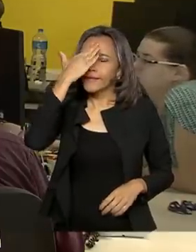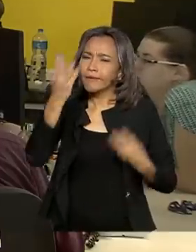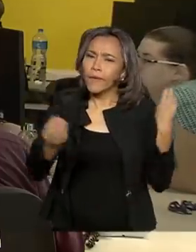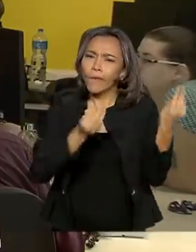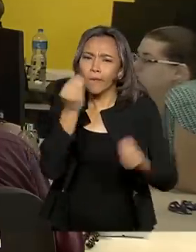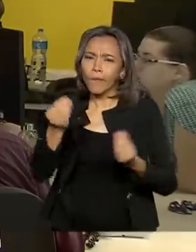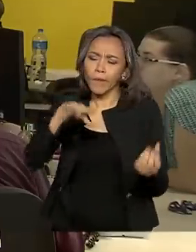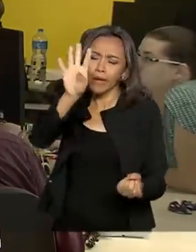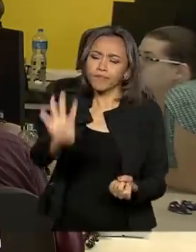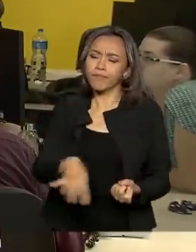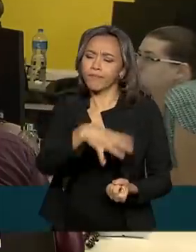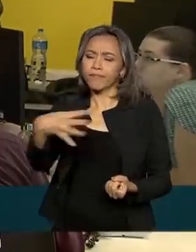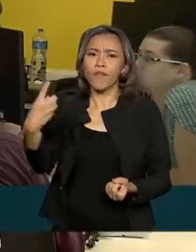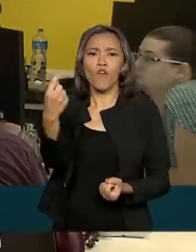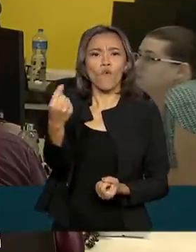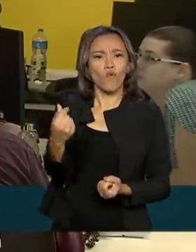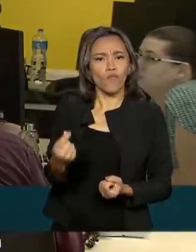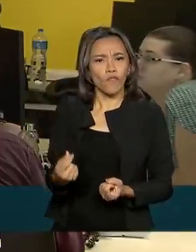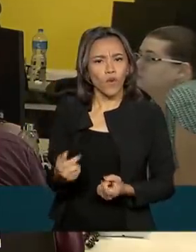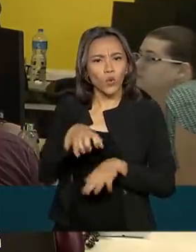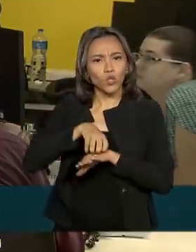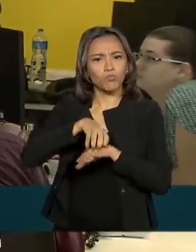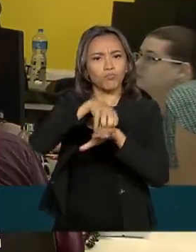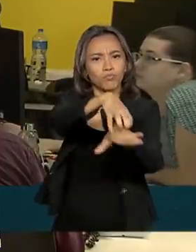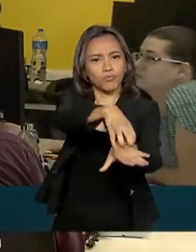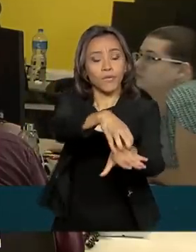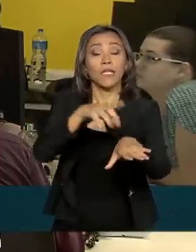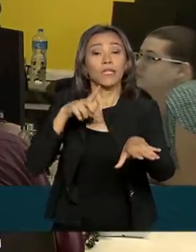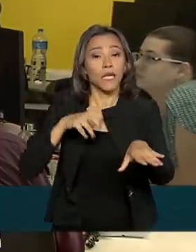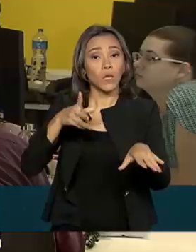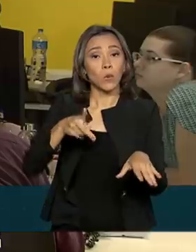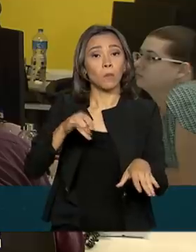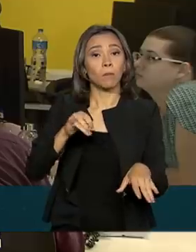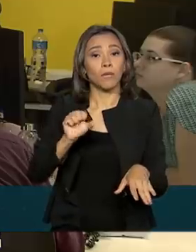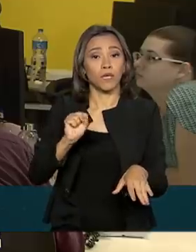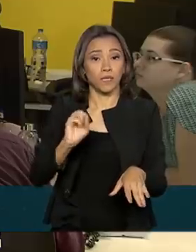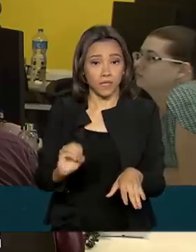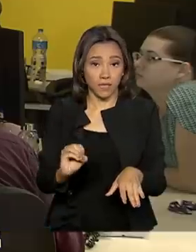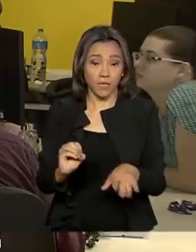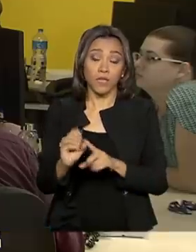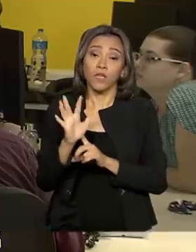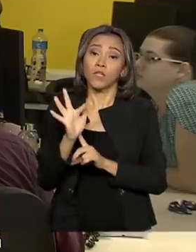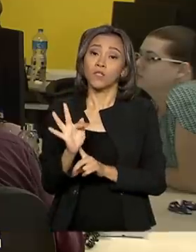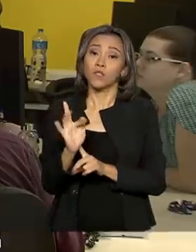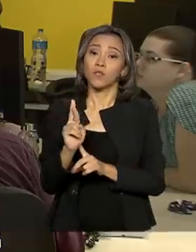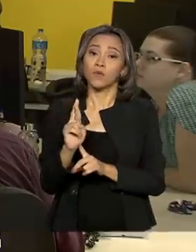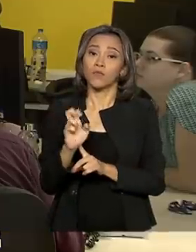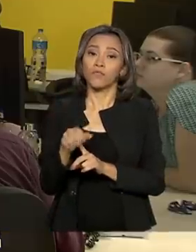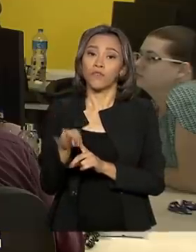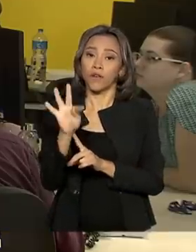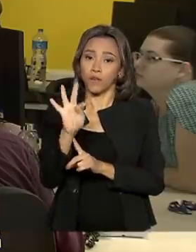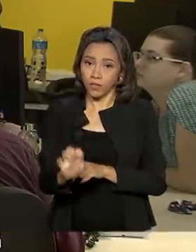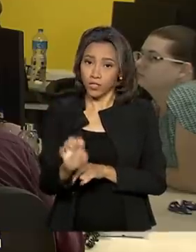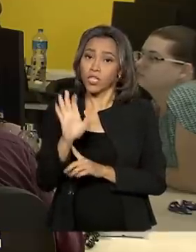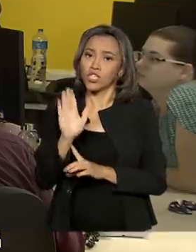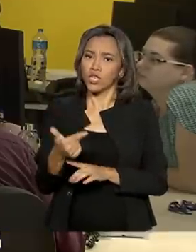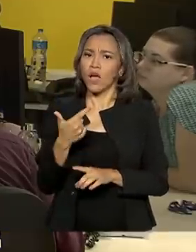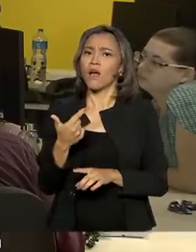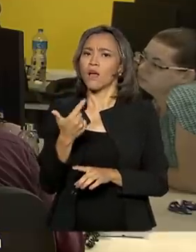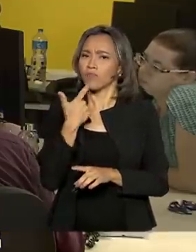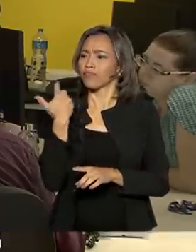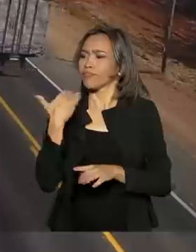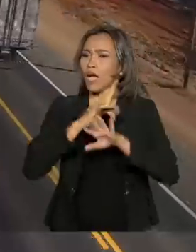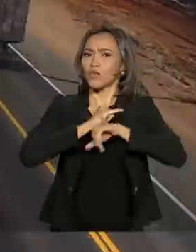Nacional de Transportes Terrestres, a NTT, determina o piso mínimo do frete para o transporte rodoviário de carga. E foi divulgada com algumas